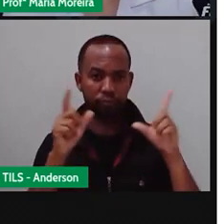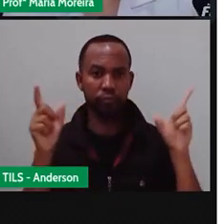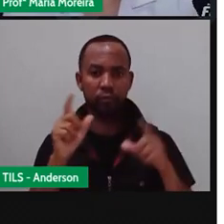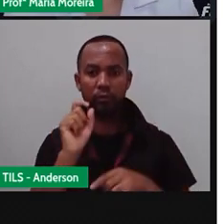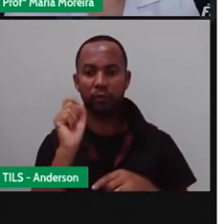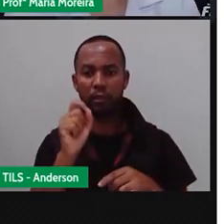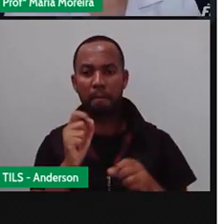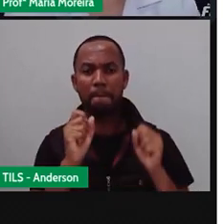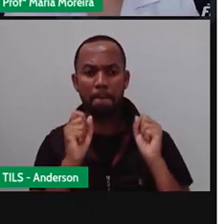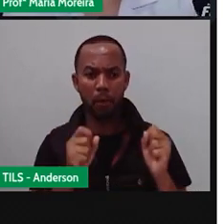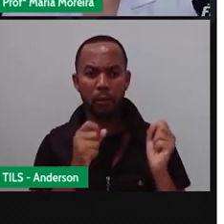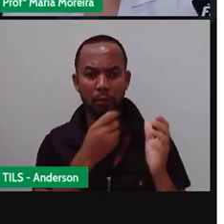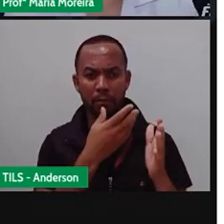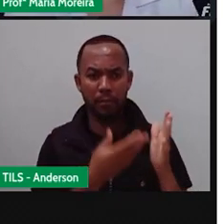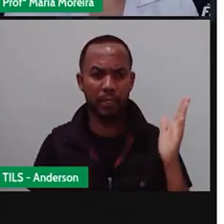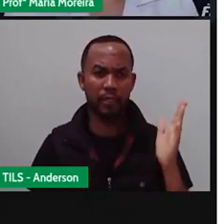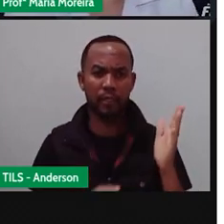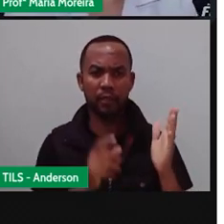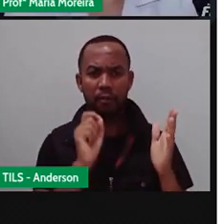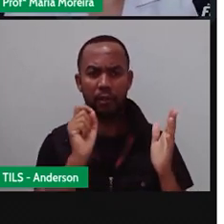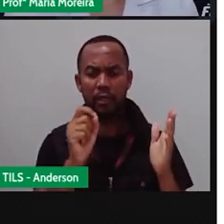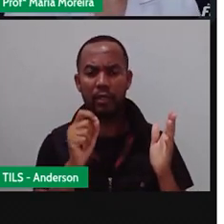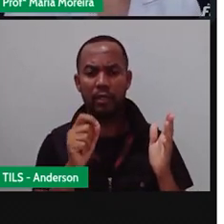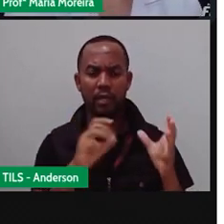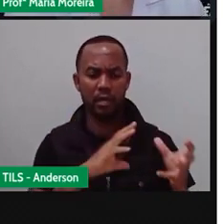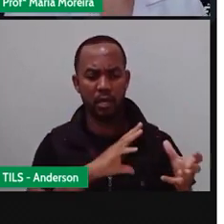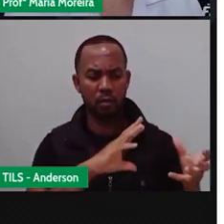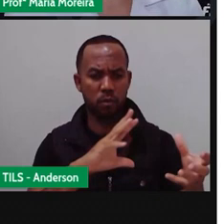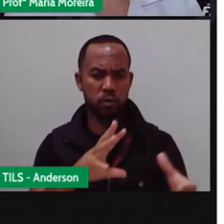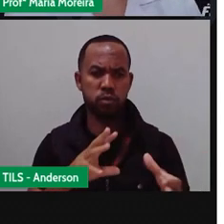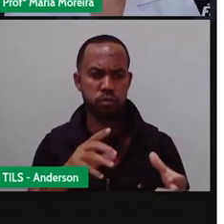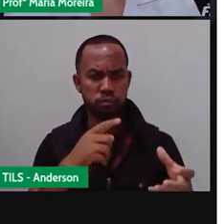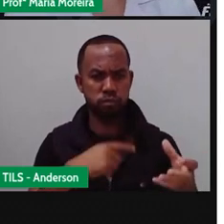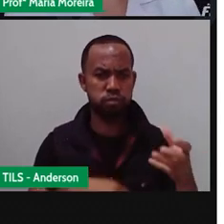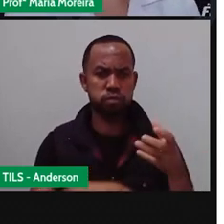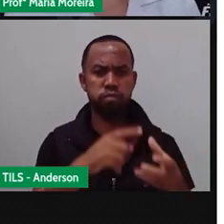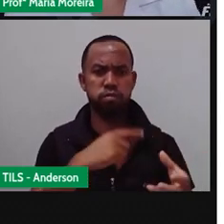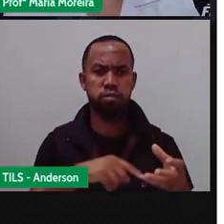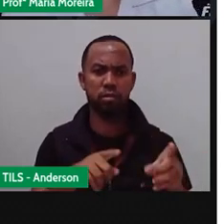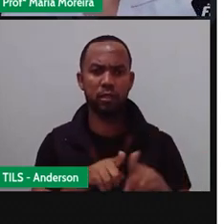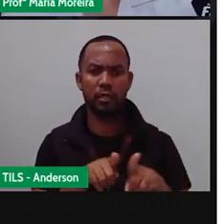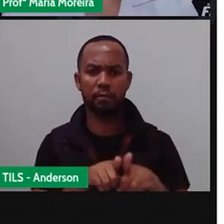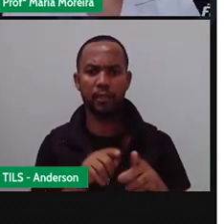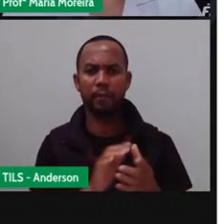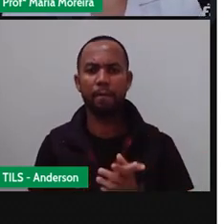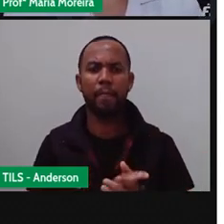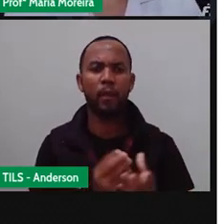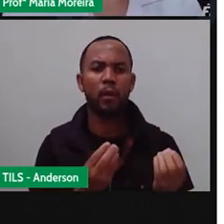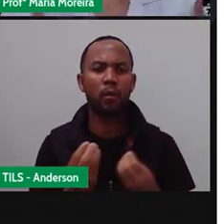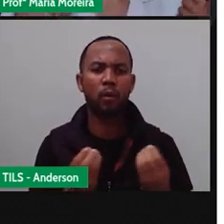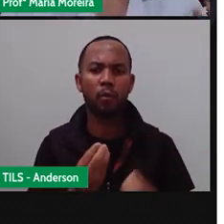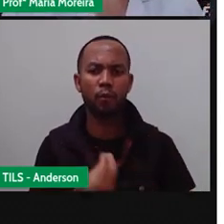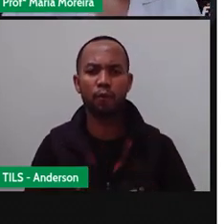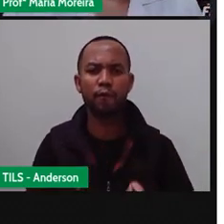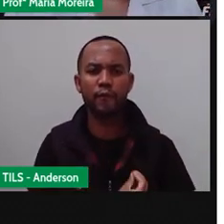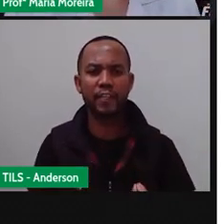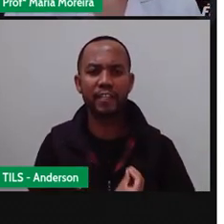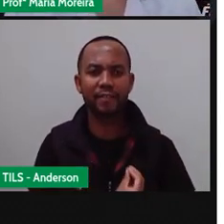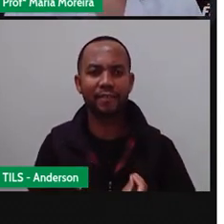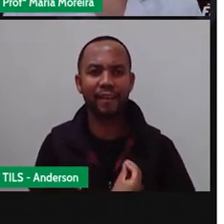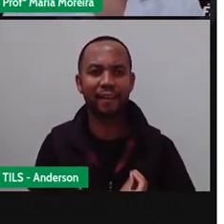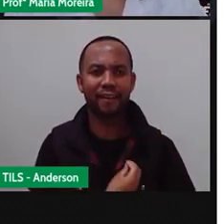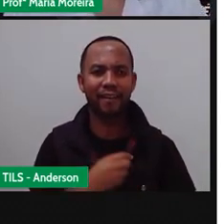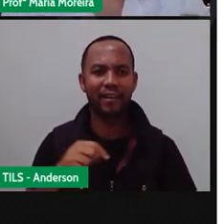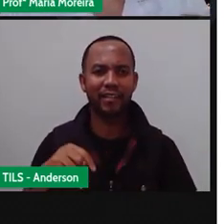tocante perda da biodiversidade verificada na Terra. O que é a biodiversidade? Bio é vida, a diversidade de vida,